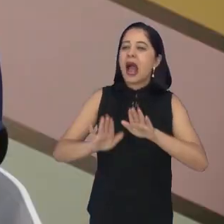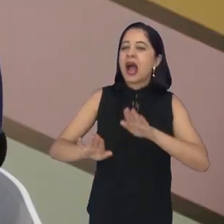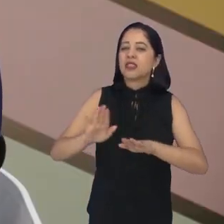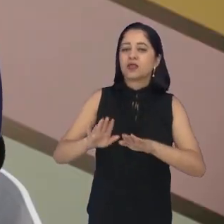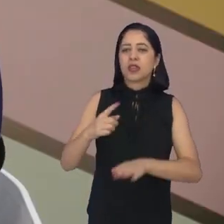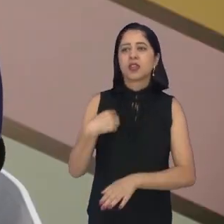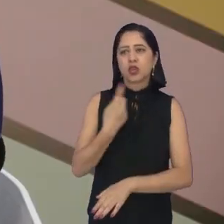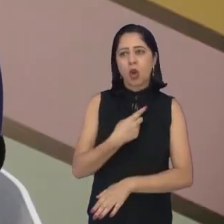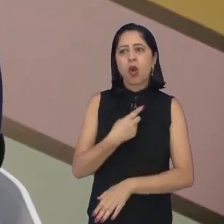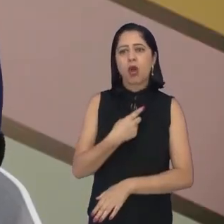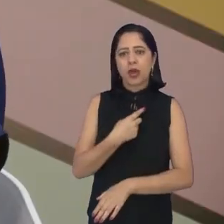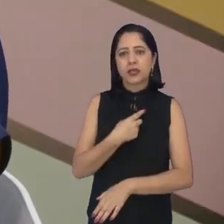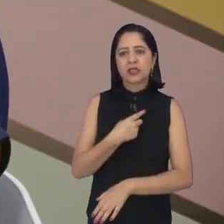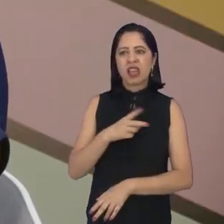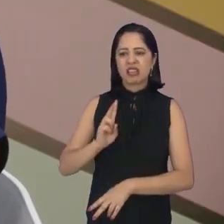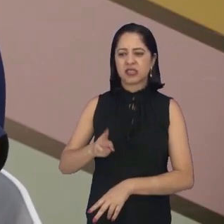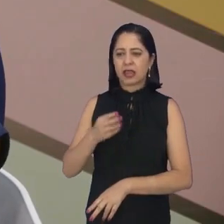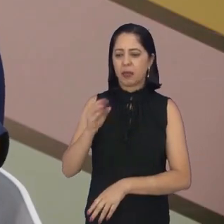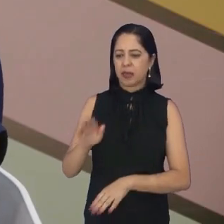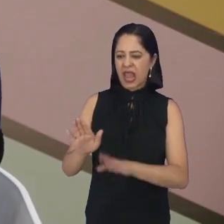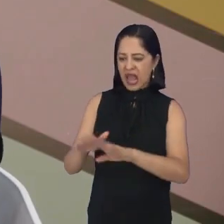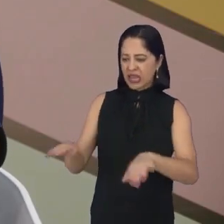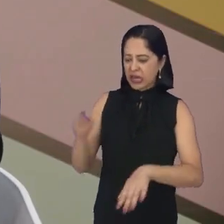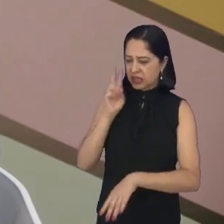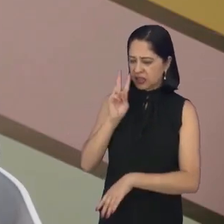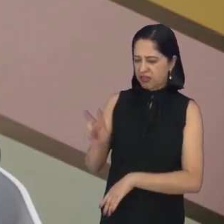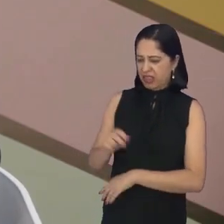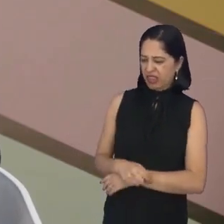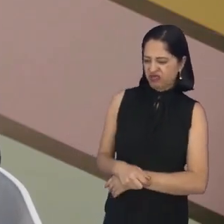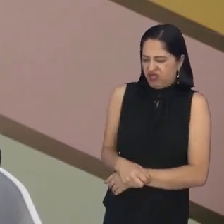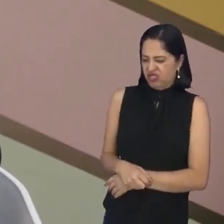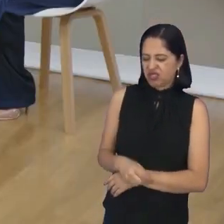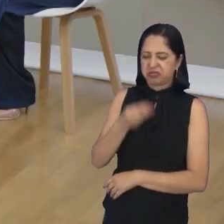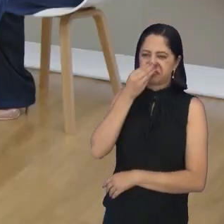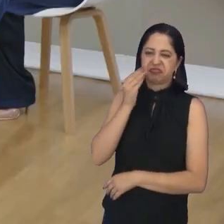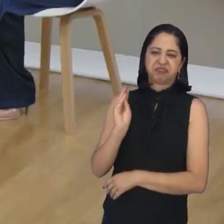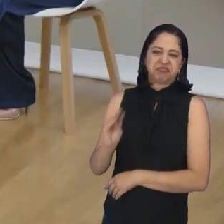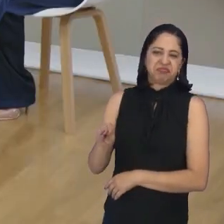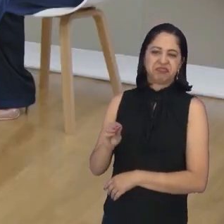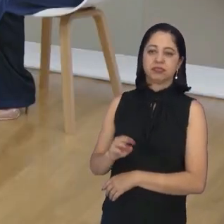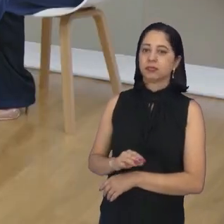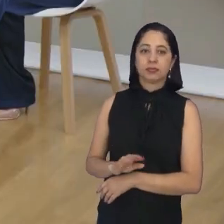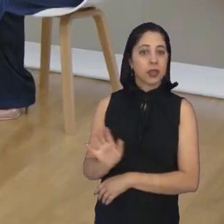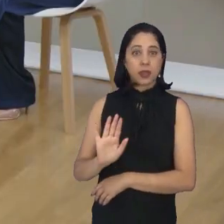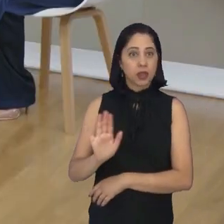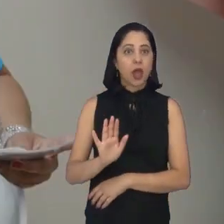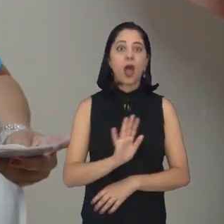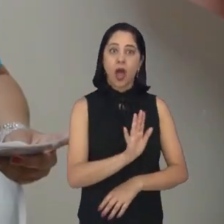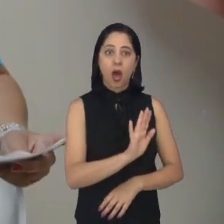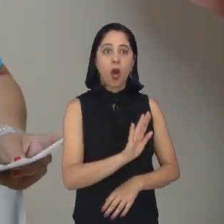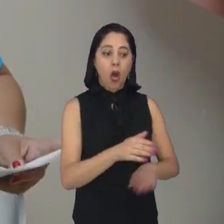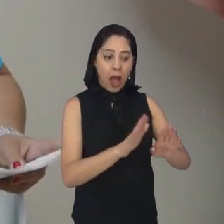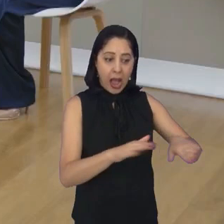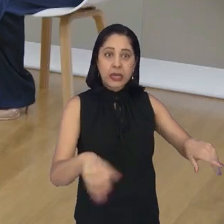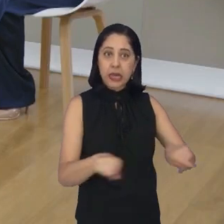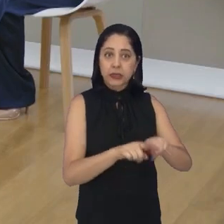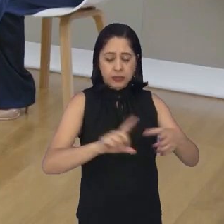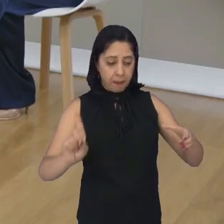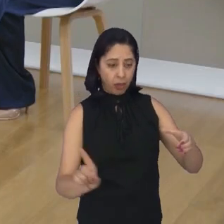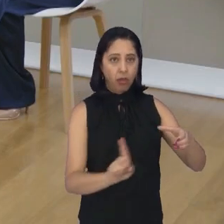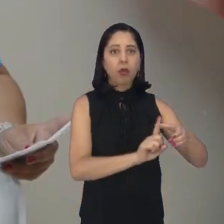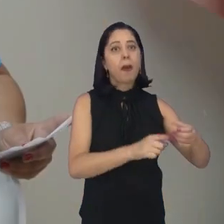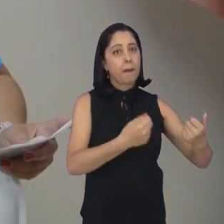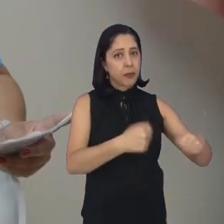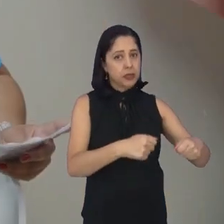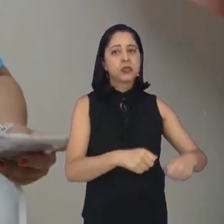diminui, né? Olha a criança como alguém não muito importante. Na verdade, ela faz parte daquele contexto, né? Exatamente. todos